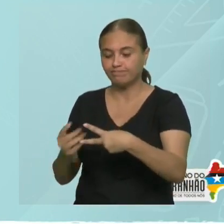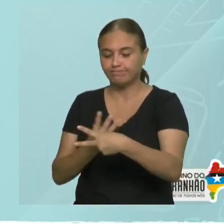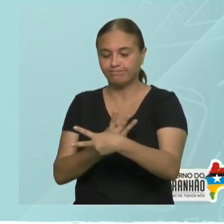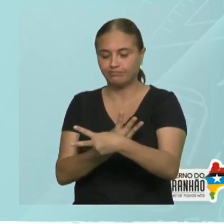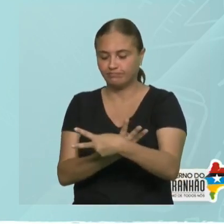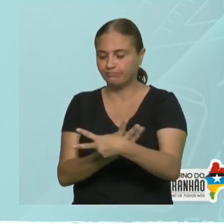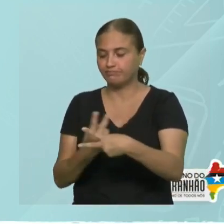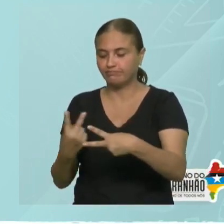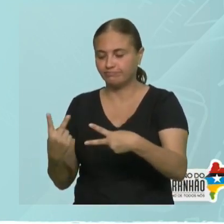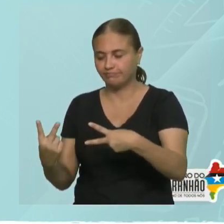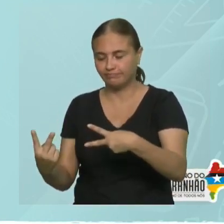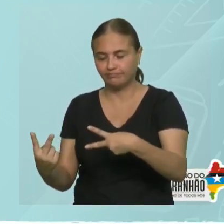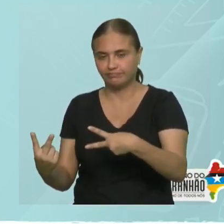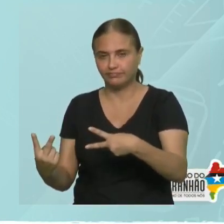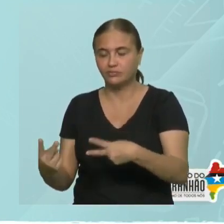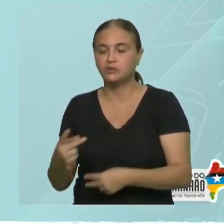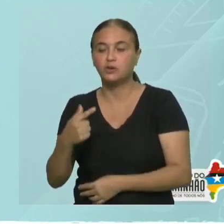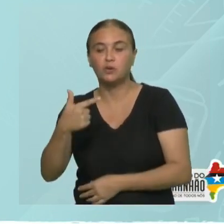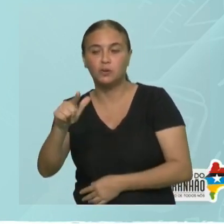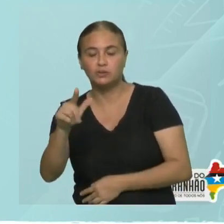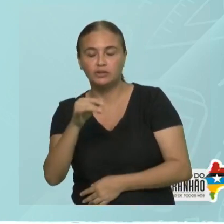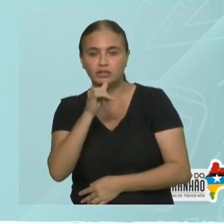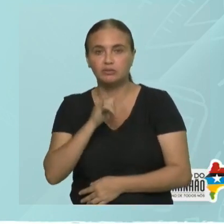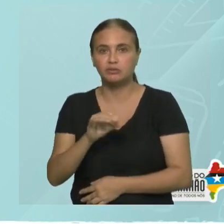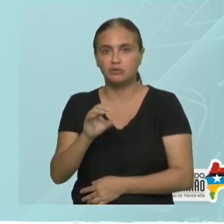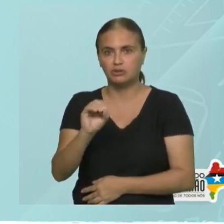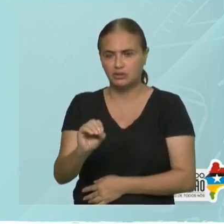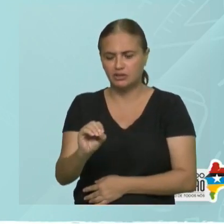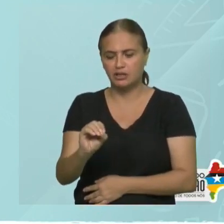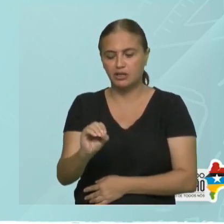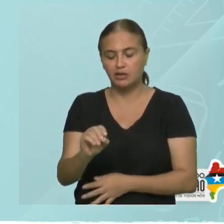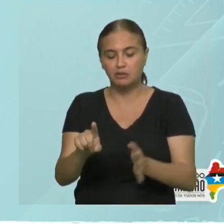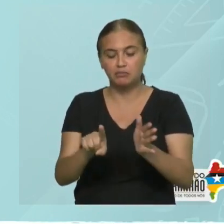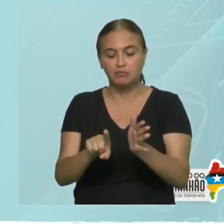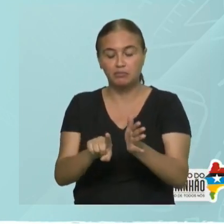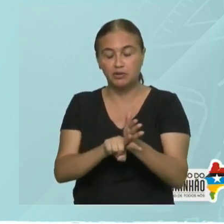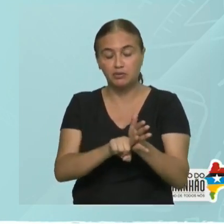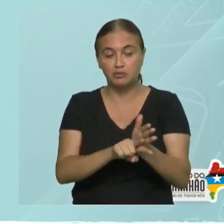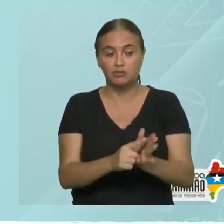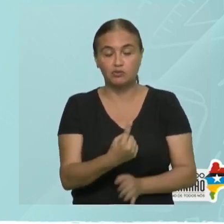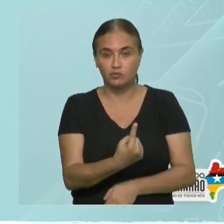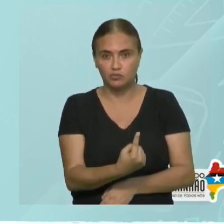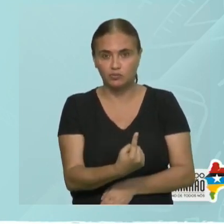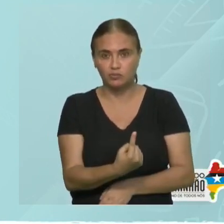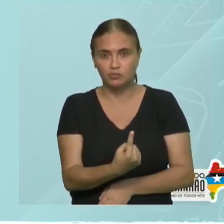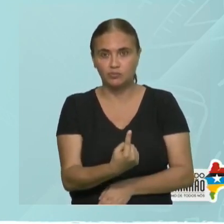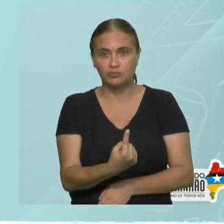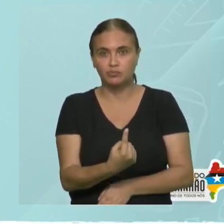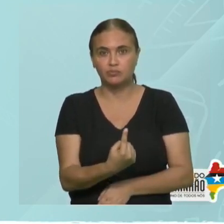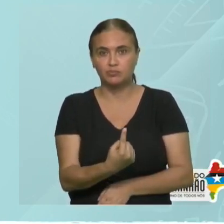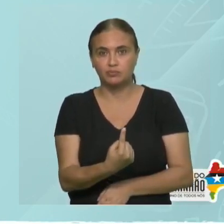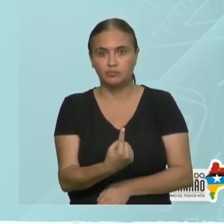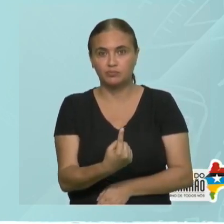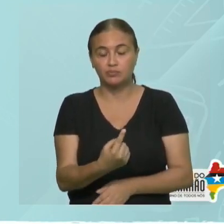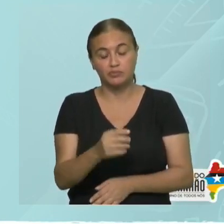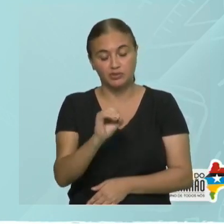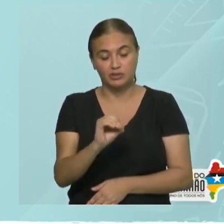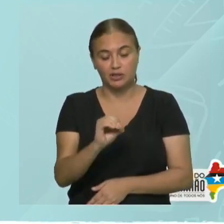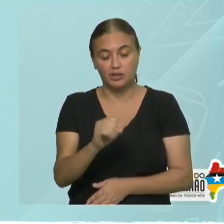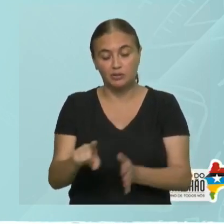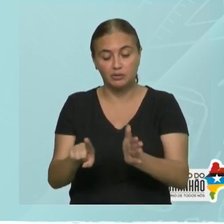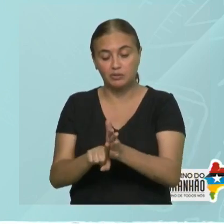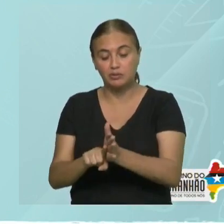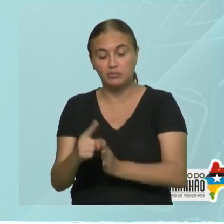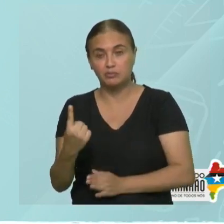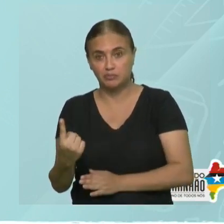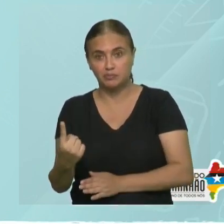maior. Outro exemplo. Zero e menos um. Quando eu tenho zero e menos um, o que vai acontecer?